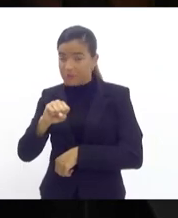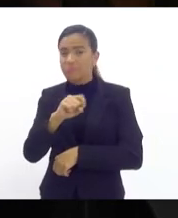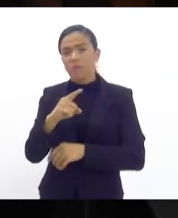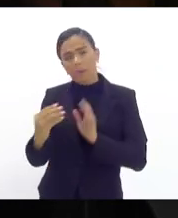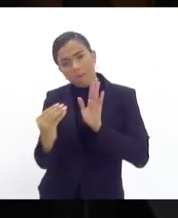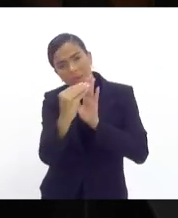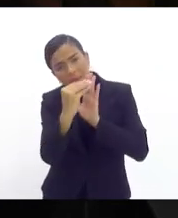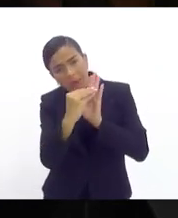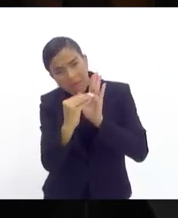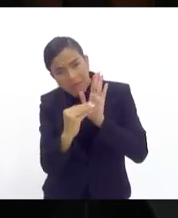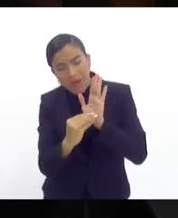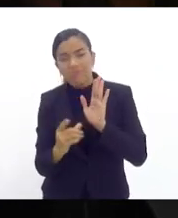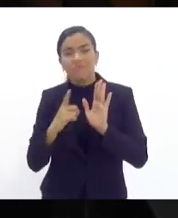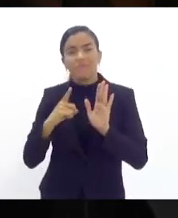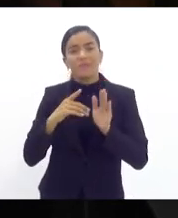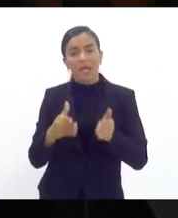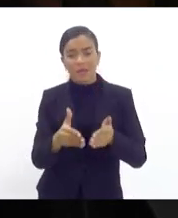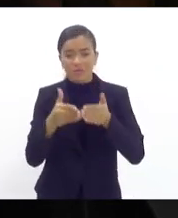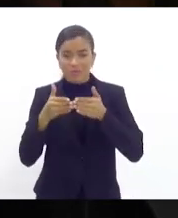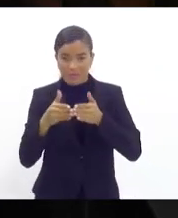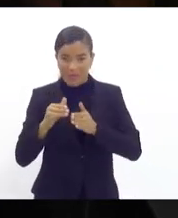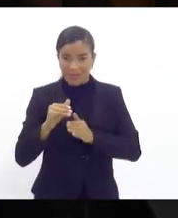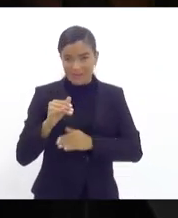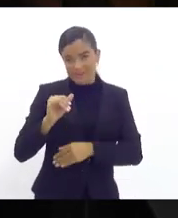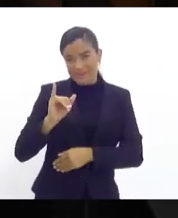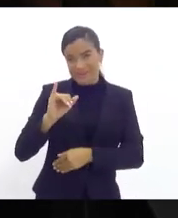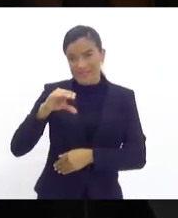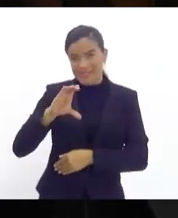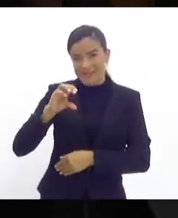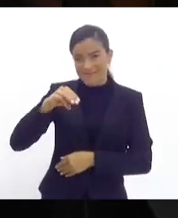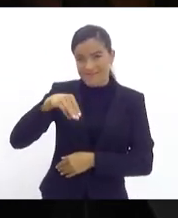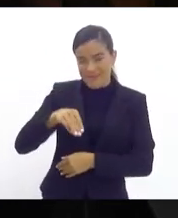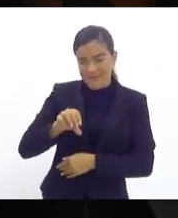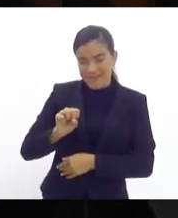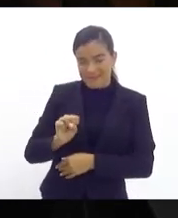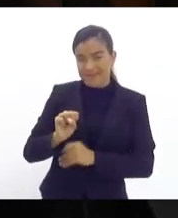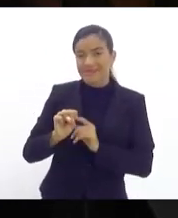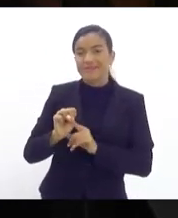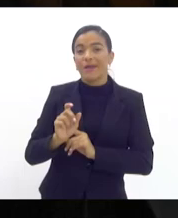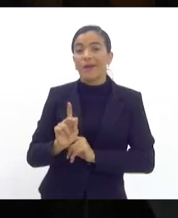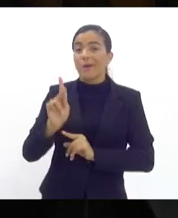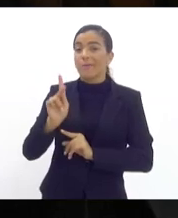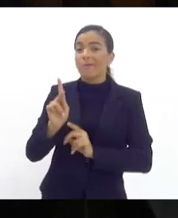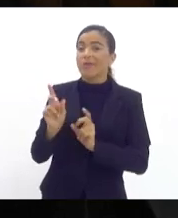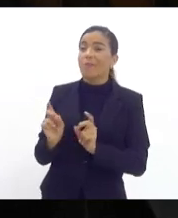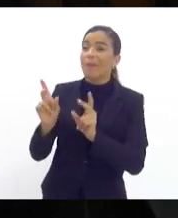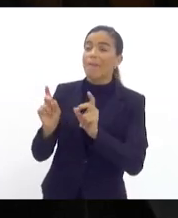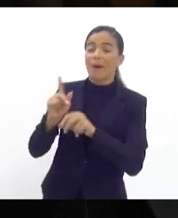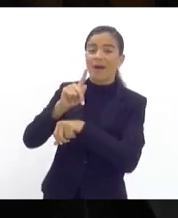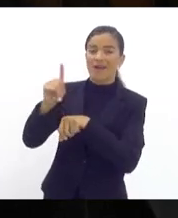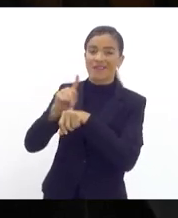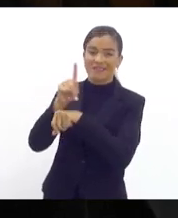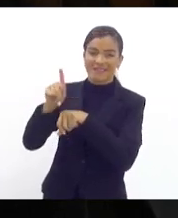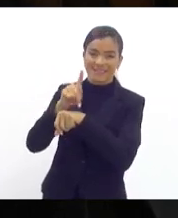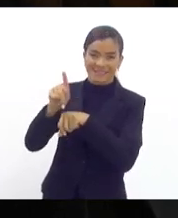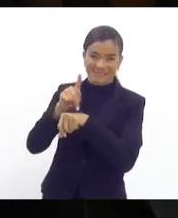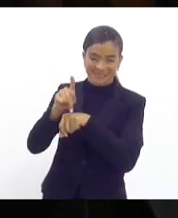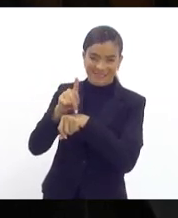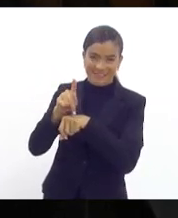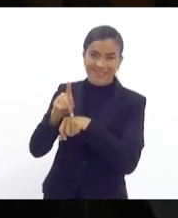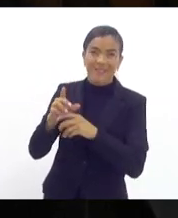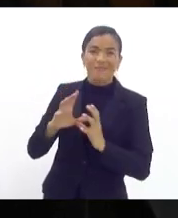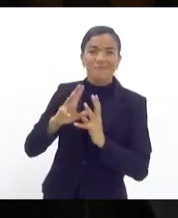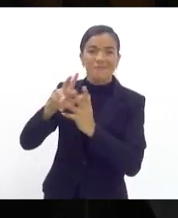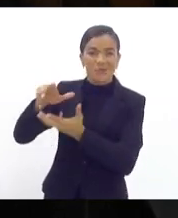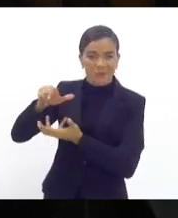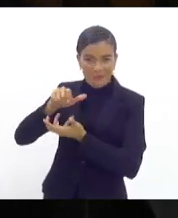que tem imunidade de ICMS o petróleo exportado. Nós somos